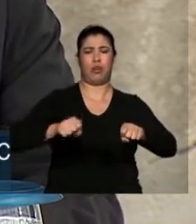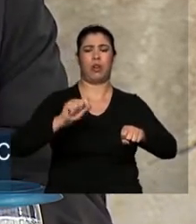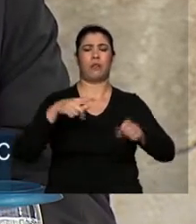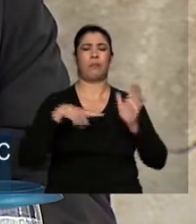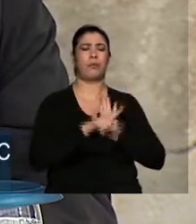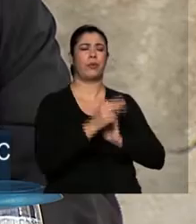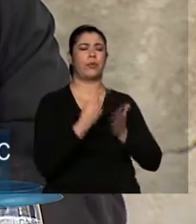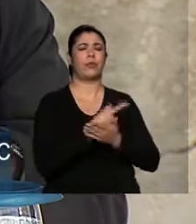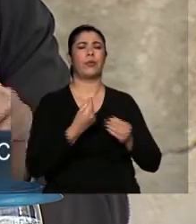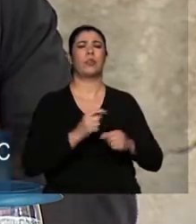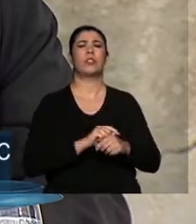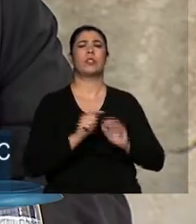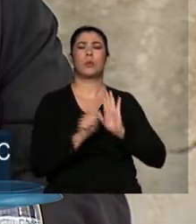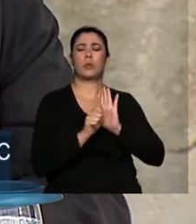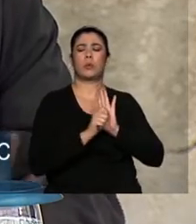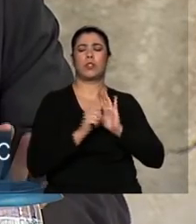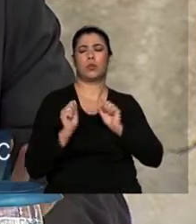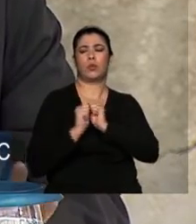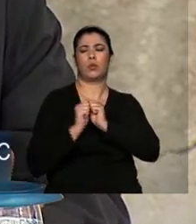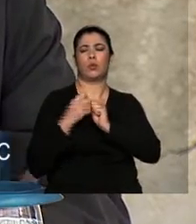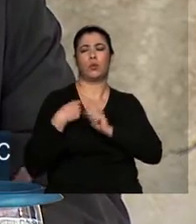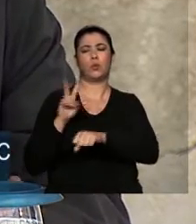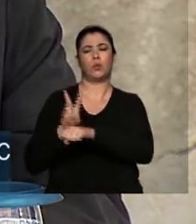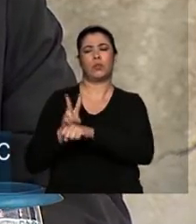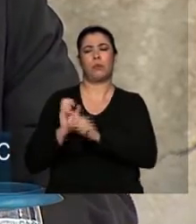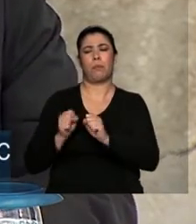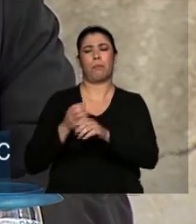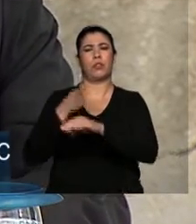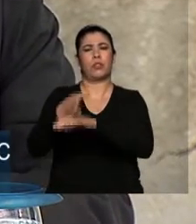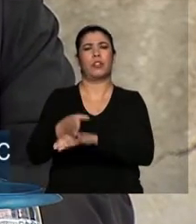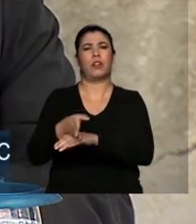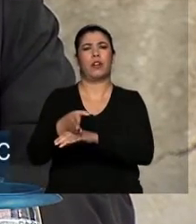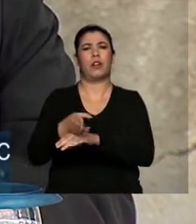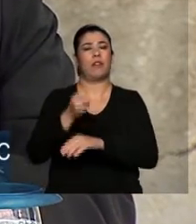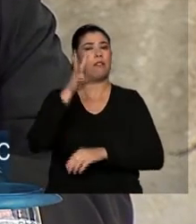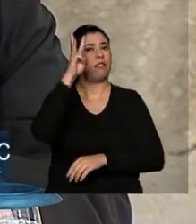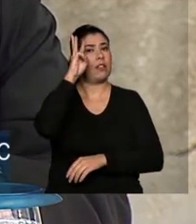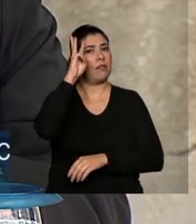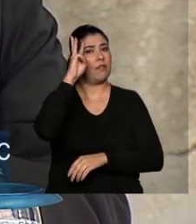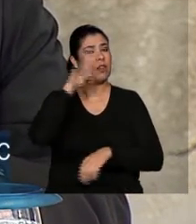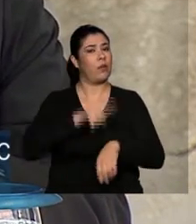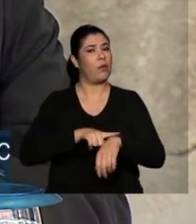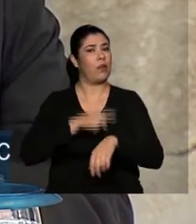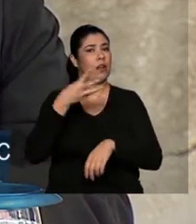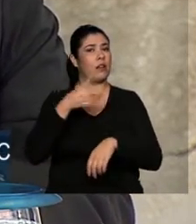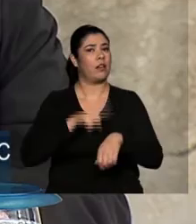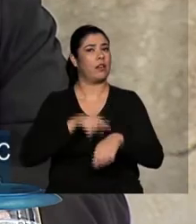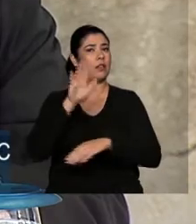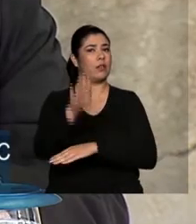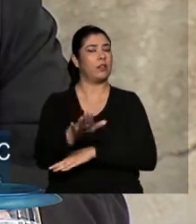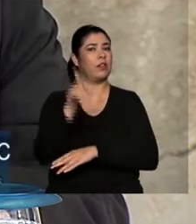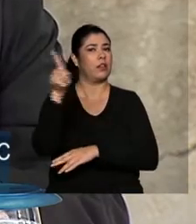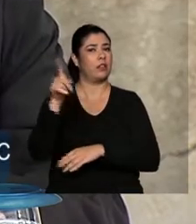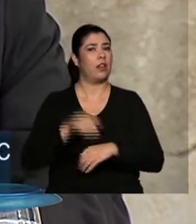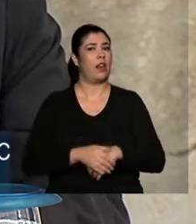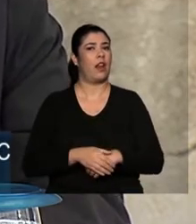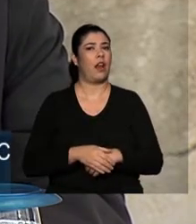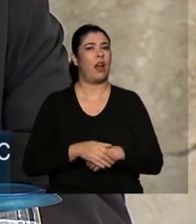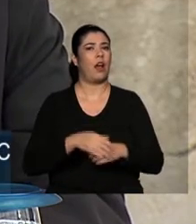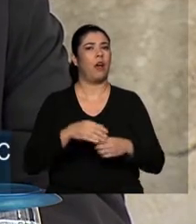tranquilo, são traficantes, mas, como o senhor está comigo, o senhor tem salvo conduto. Lembre-se, terça-feira, três da tarde, num bairro de Campinas.